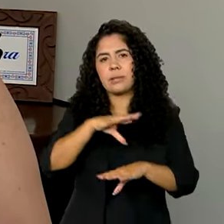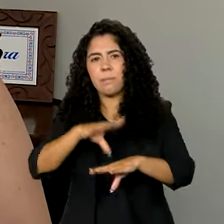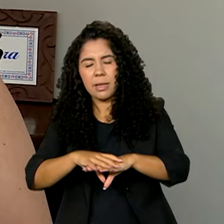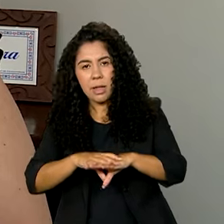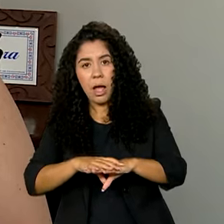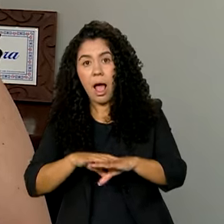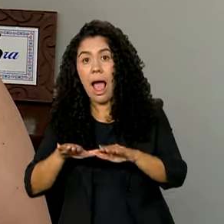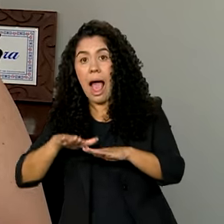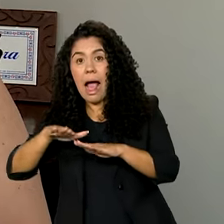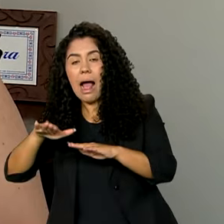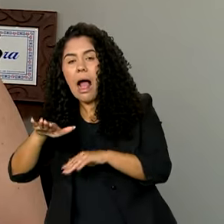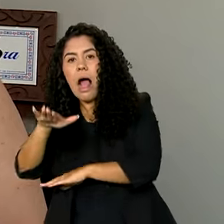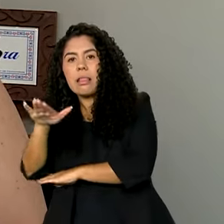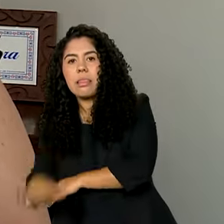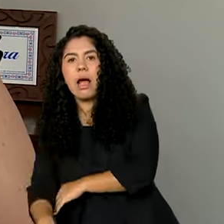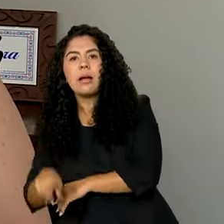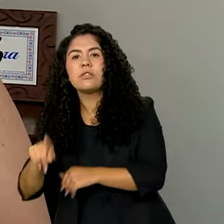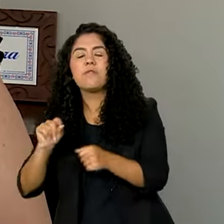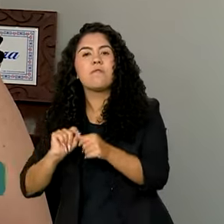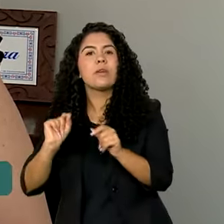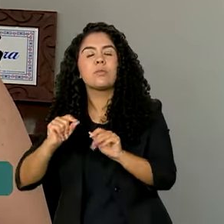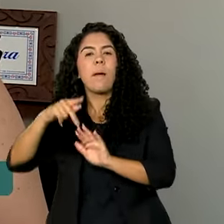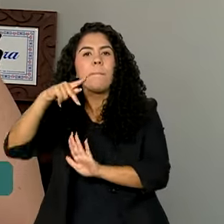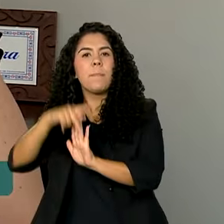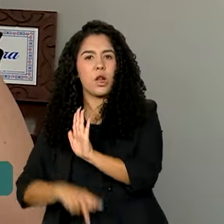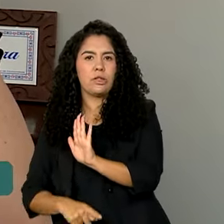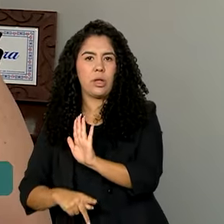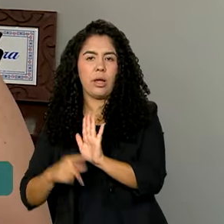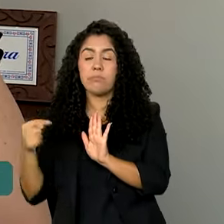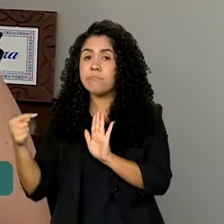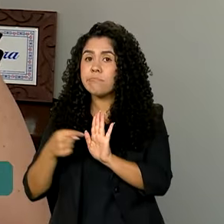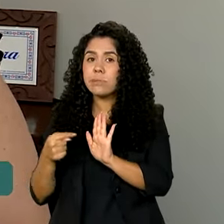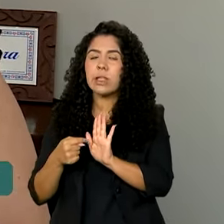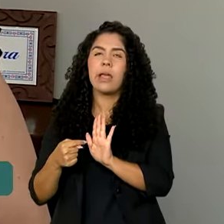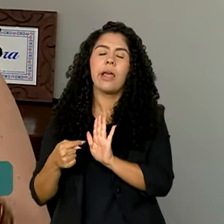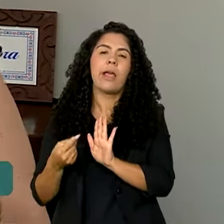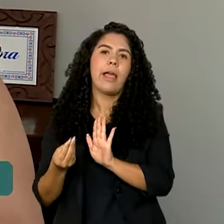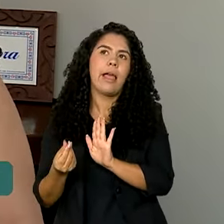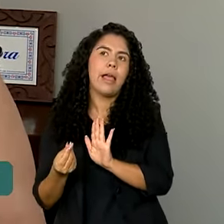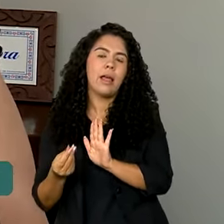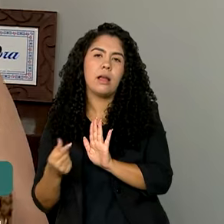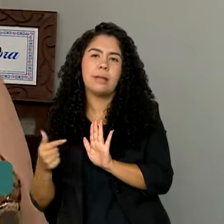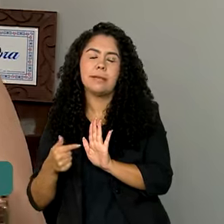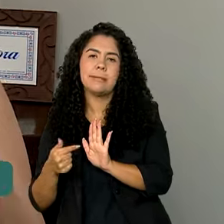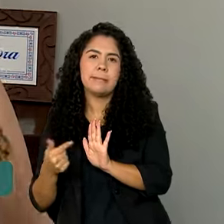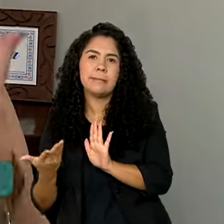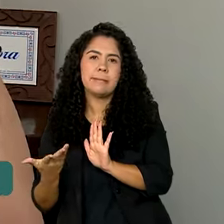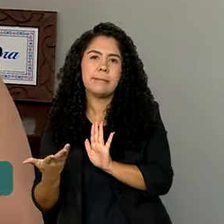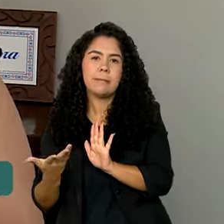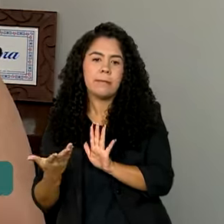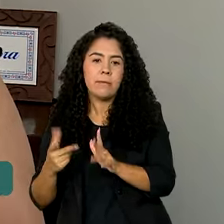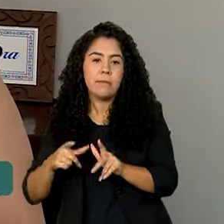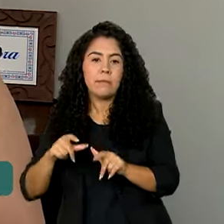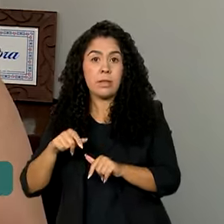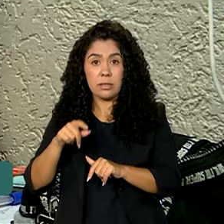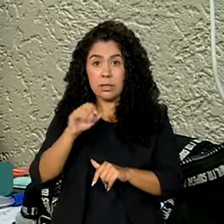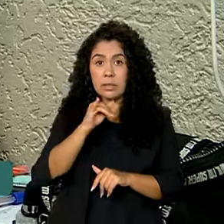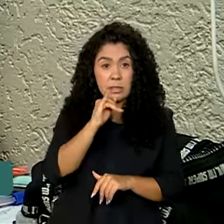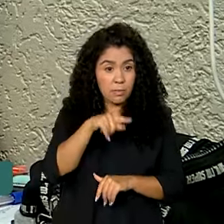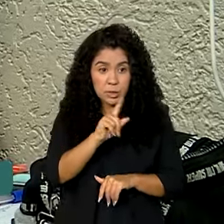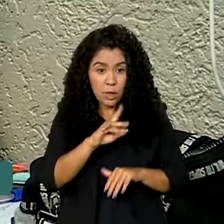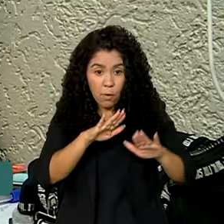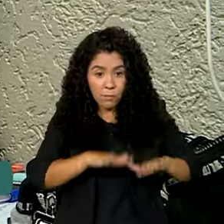faz os projetos, e os projetos a gente faz de acordo para que eles queiram ficar na escola.